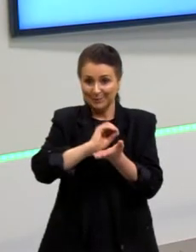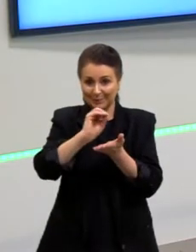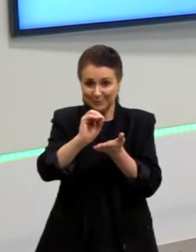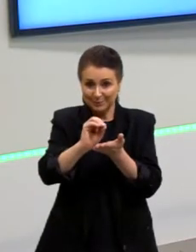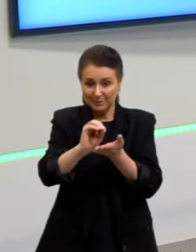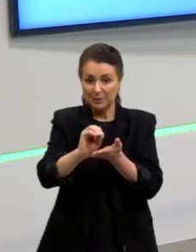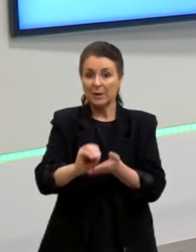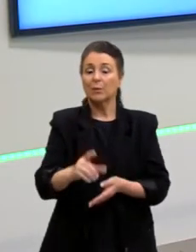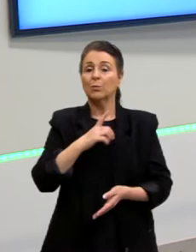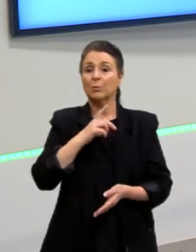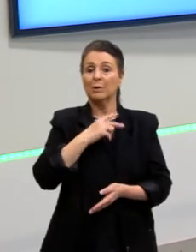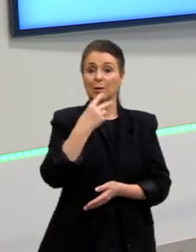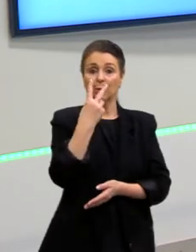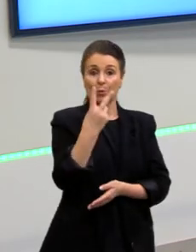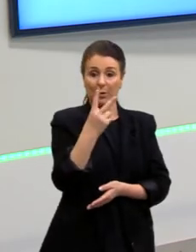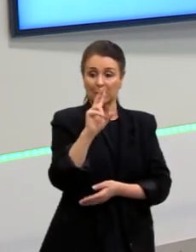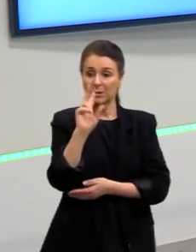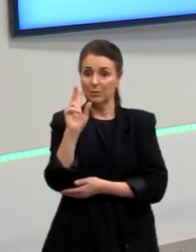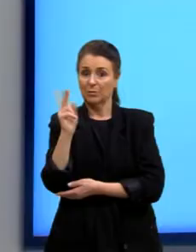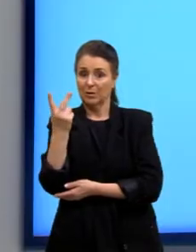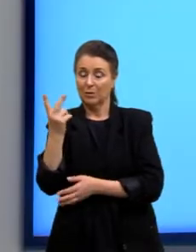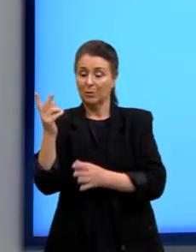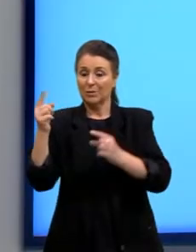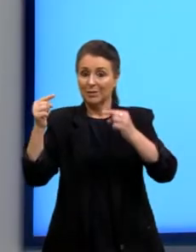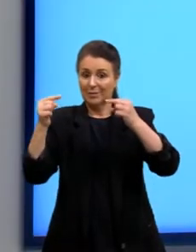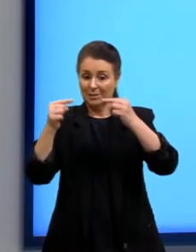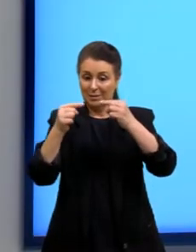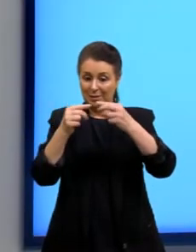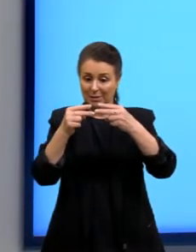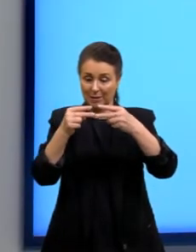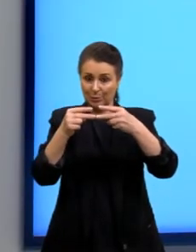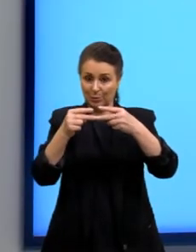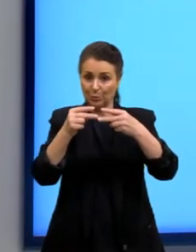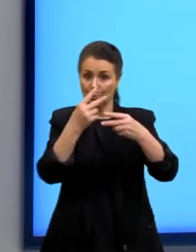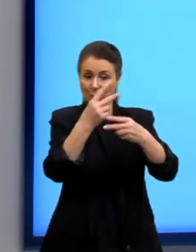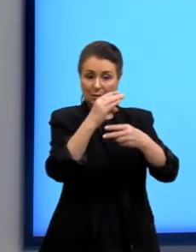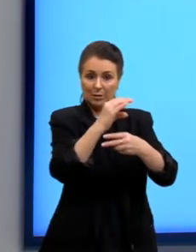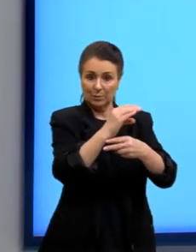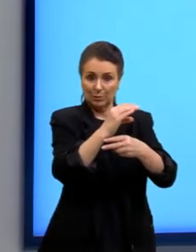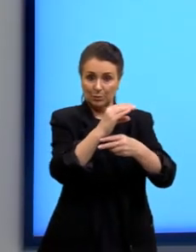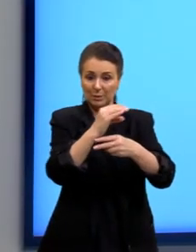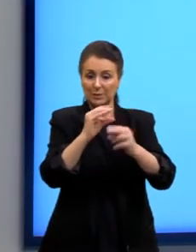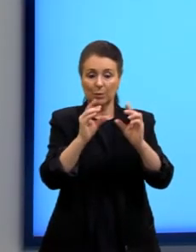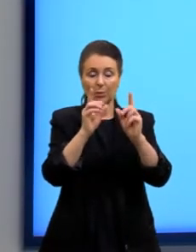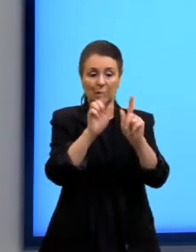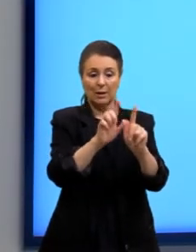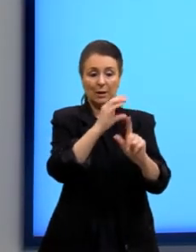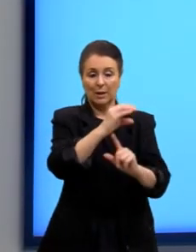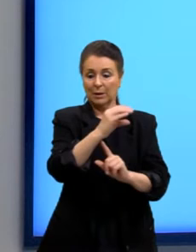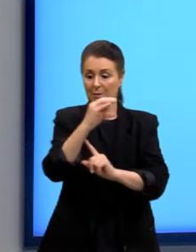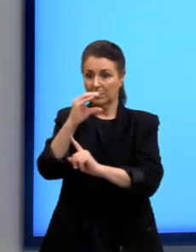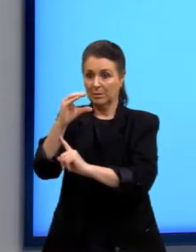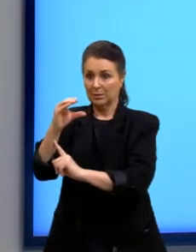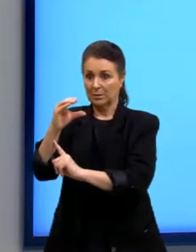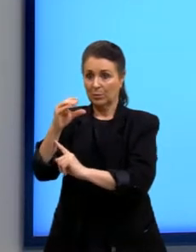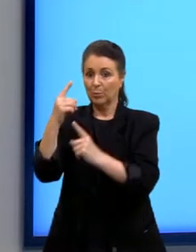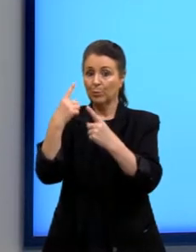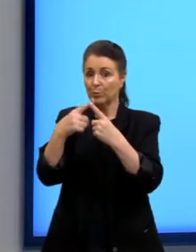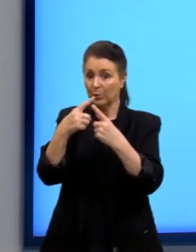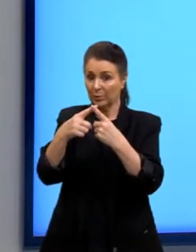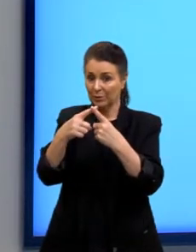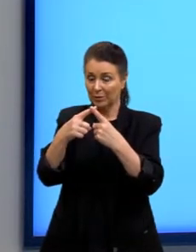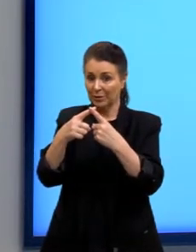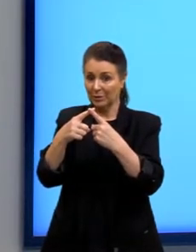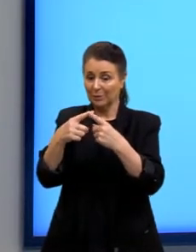dois halogênios ligados a dois carbonos que estão lado a lado. Porque lado a lado, para formar essa